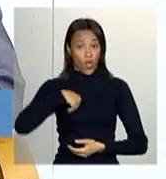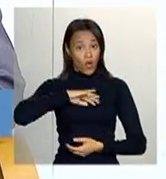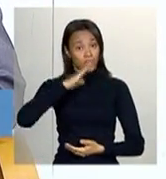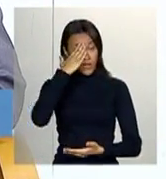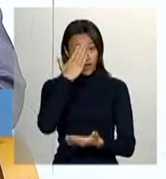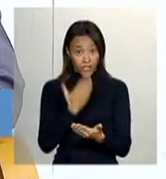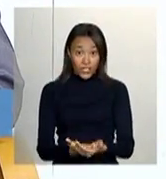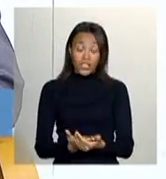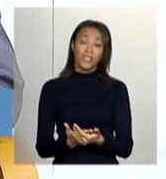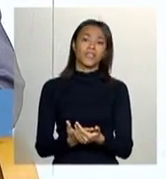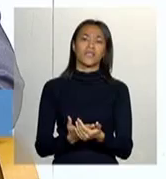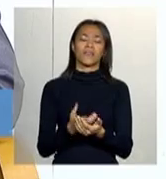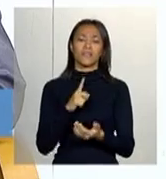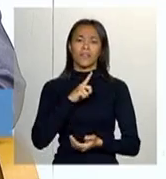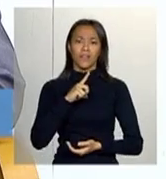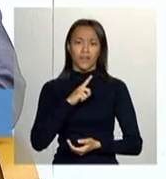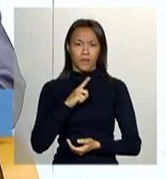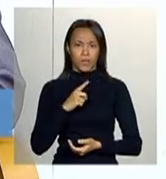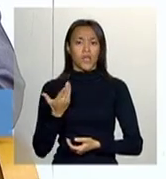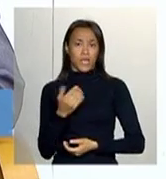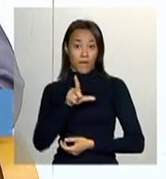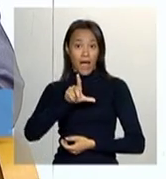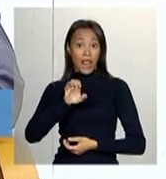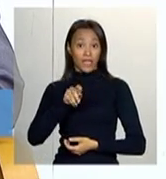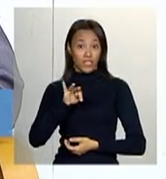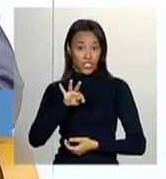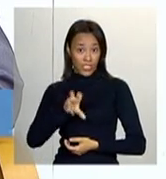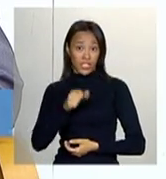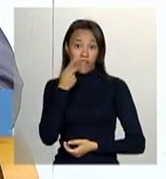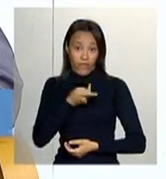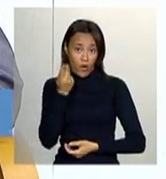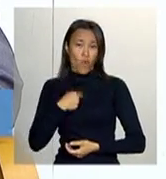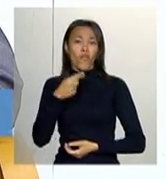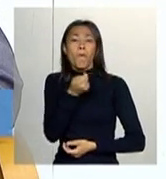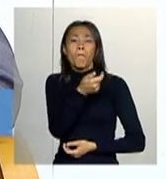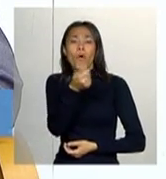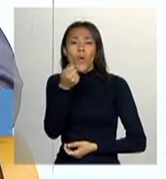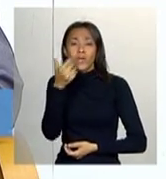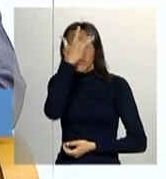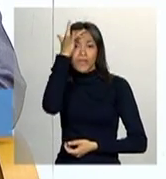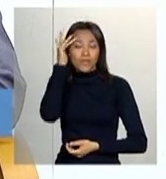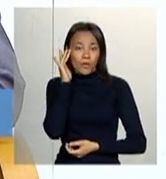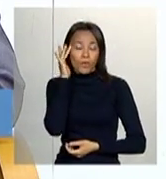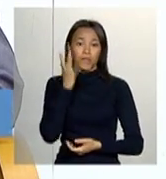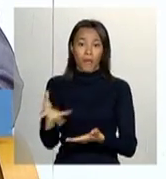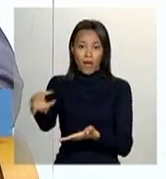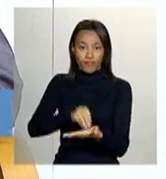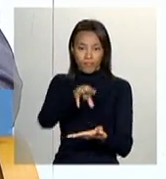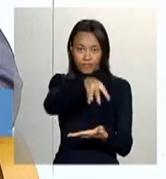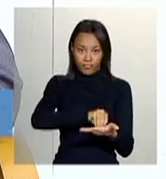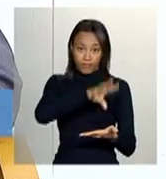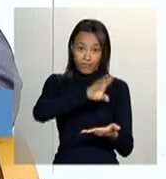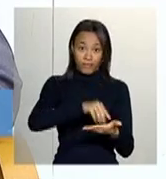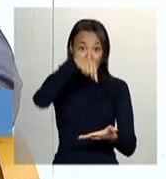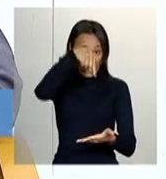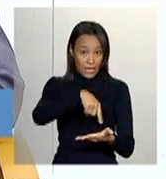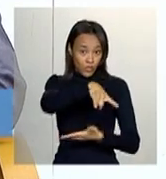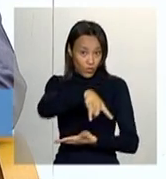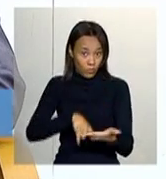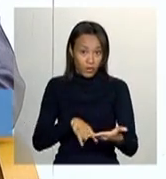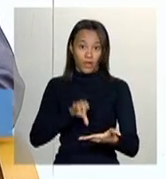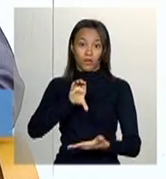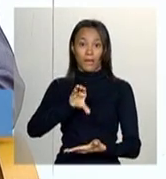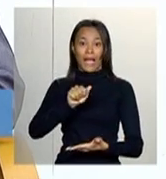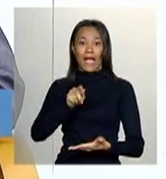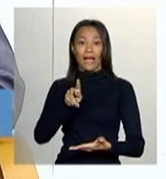até que uma parcela grande, a Letícia até comentou que nós achamos que faltam poucas pessoas para serem realmente incluídas ainda no cadastro único, né?